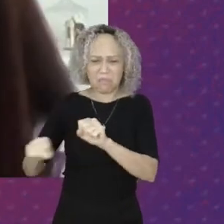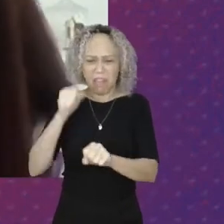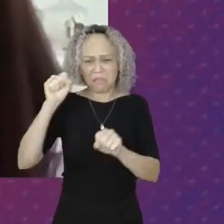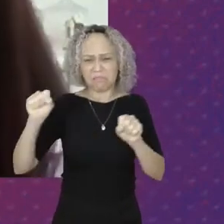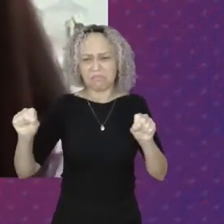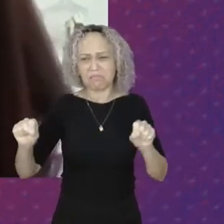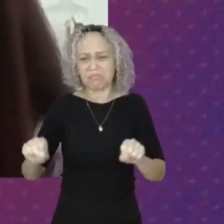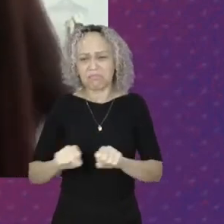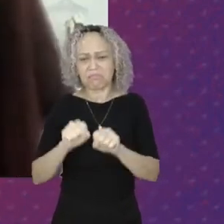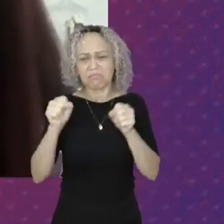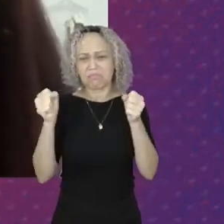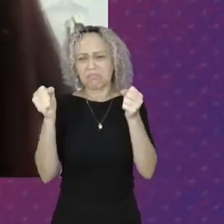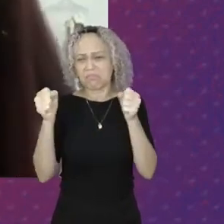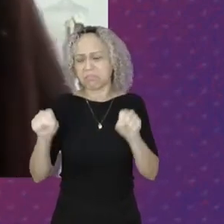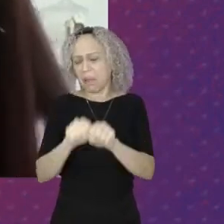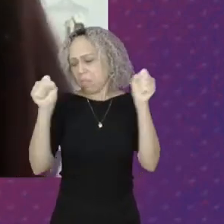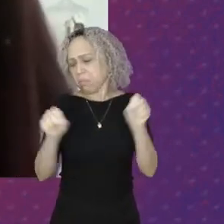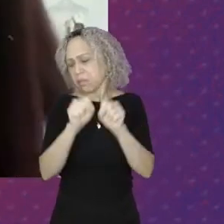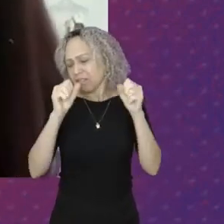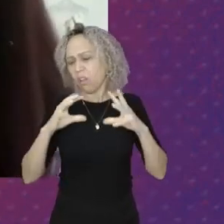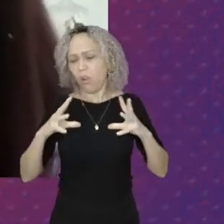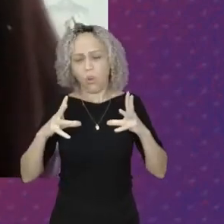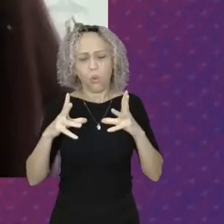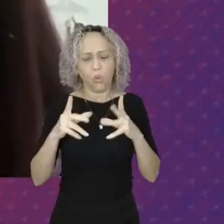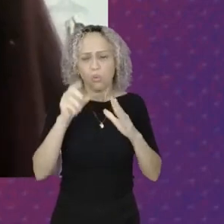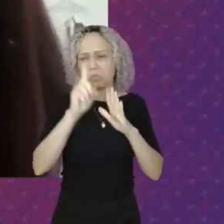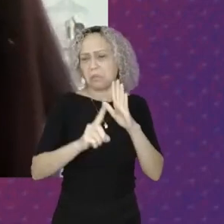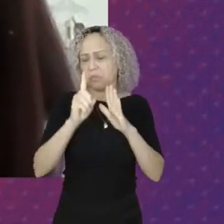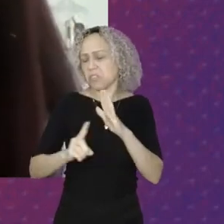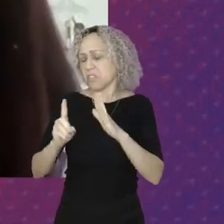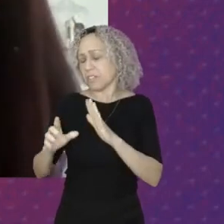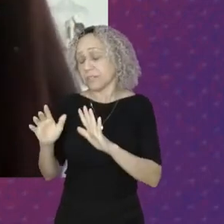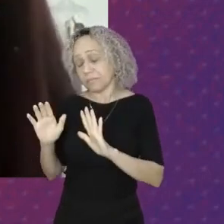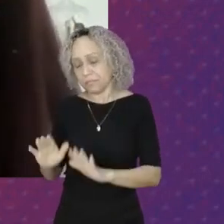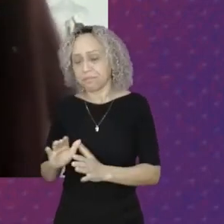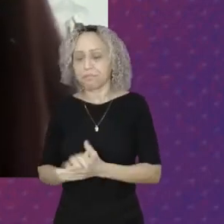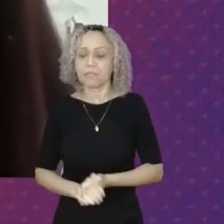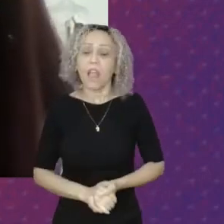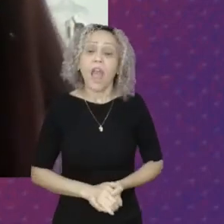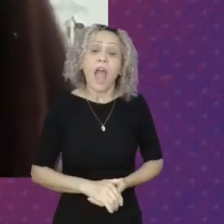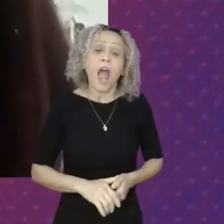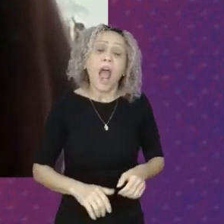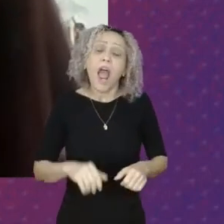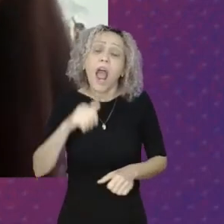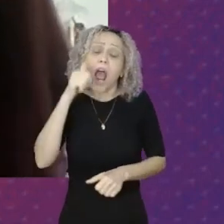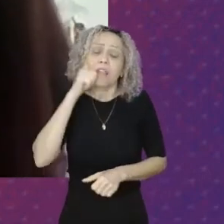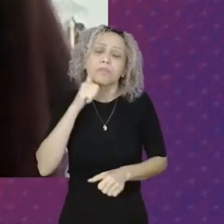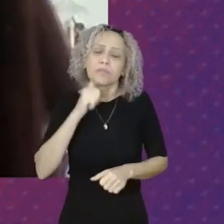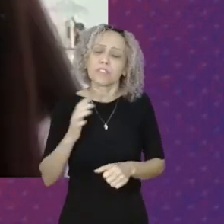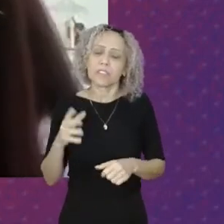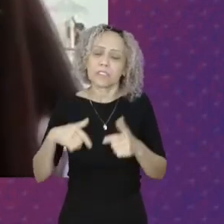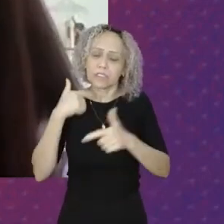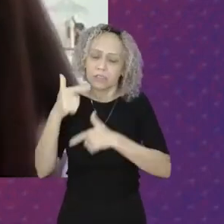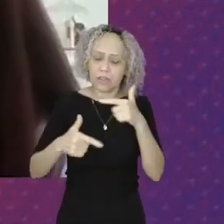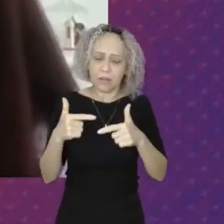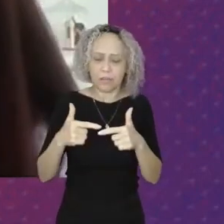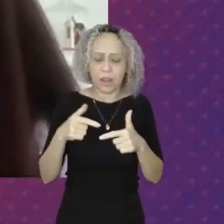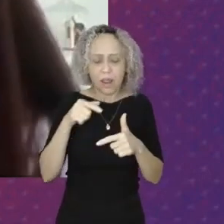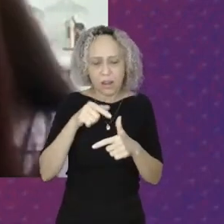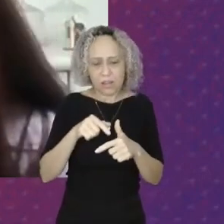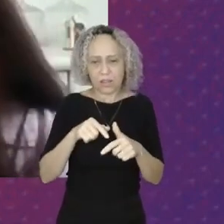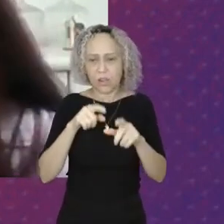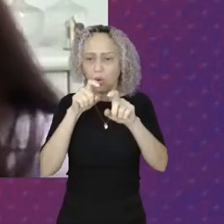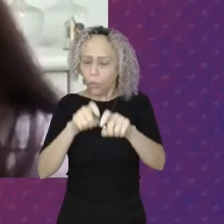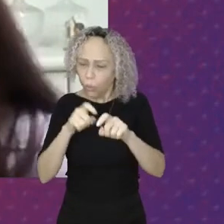Trabalhadoras do campo Da floresta E das águas Têm vivenciado Os efeitos Danosos Da ausência Dessas políticas No seu cotidiano